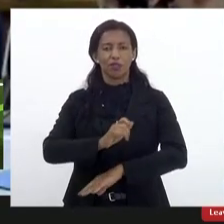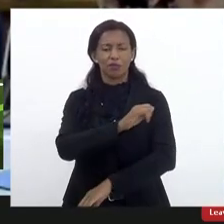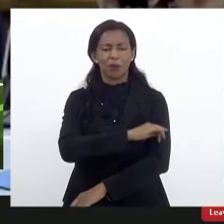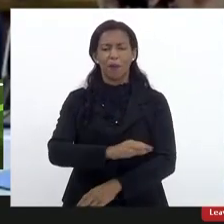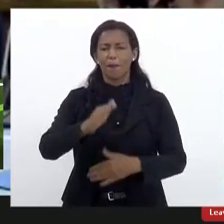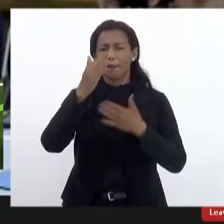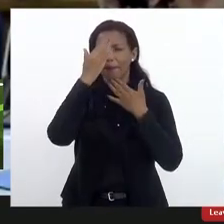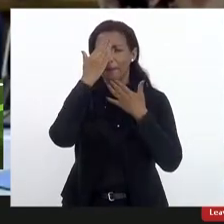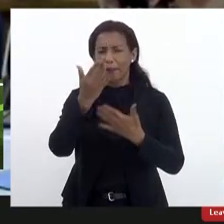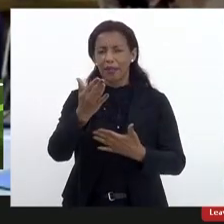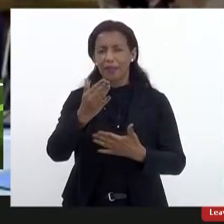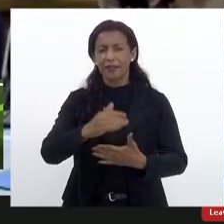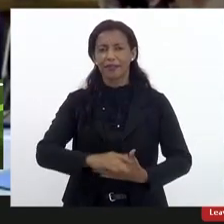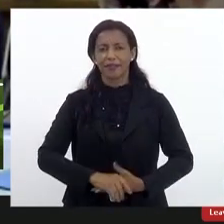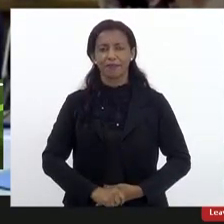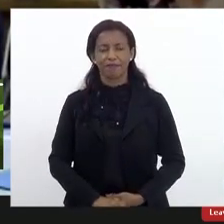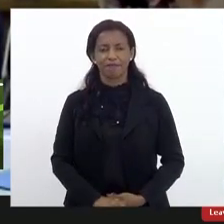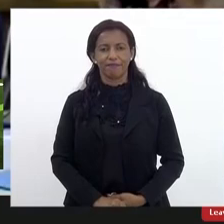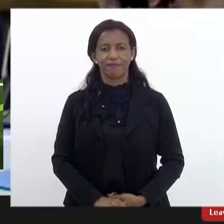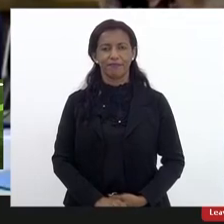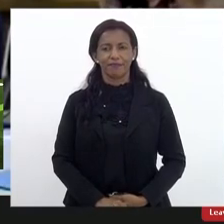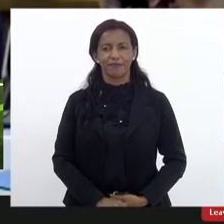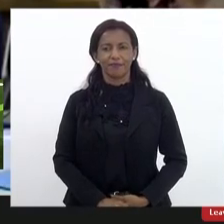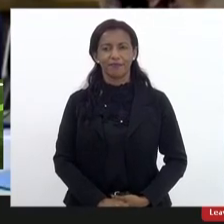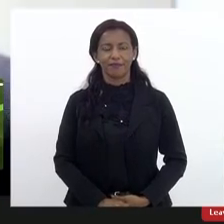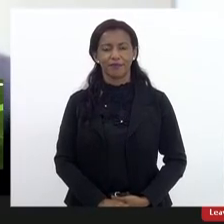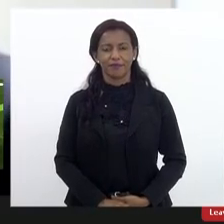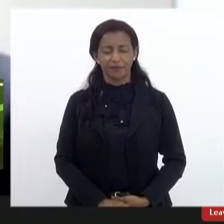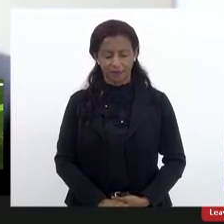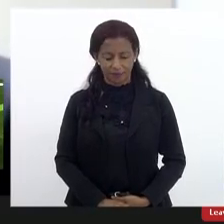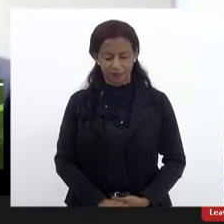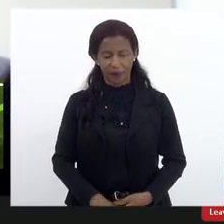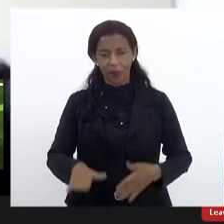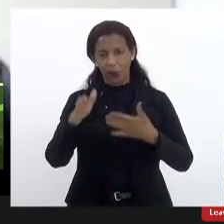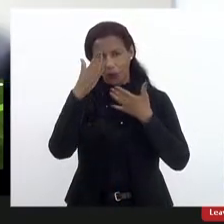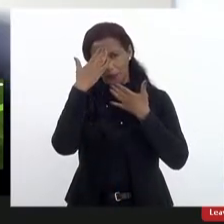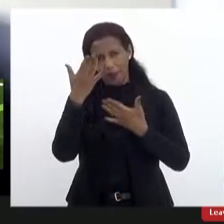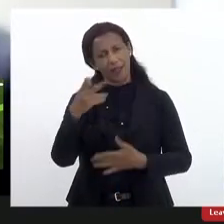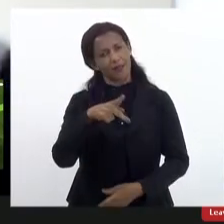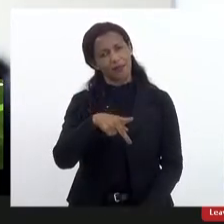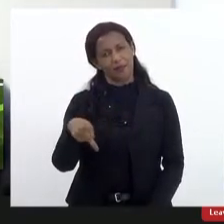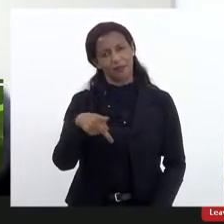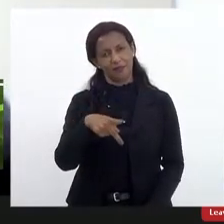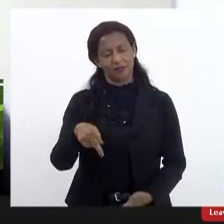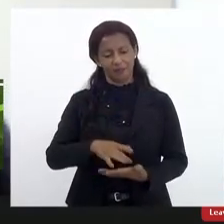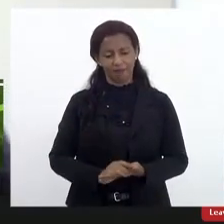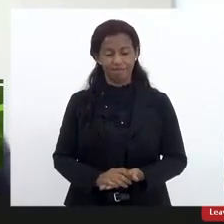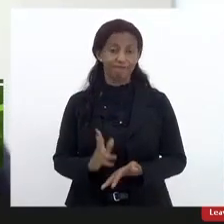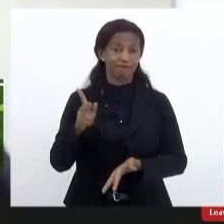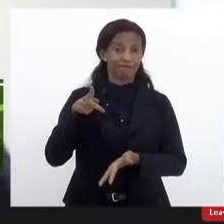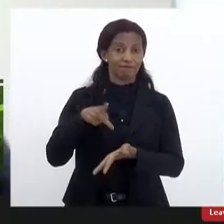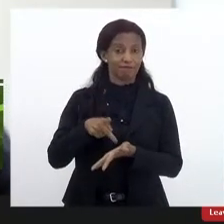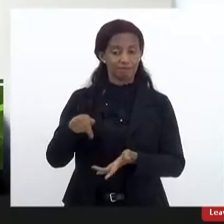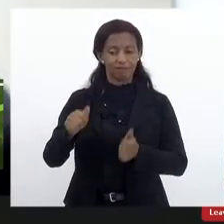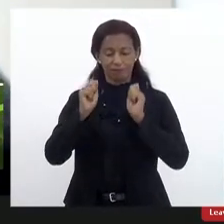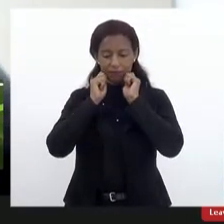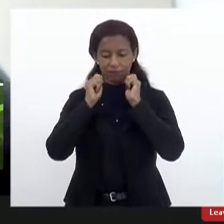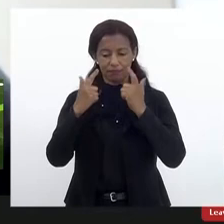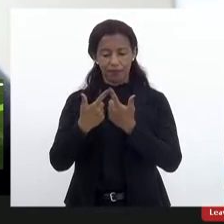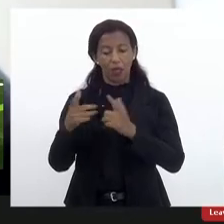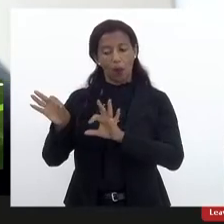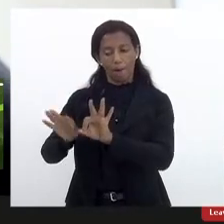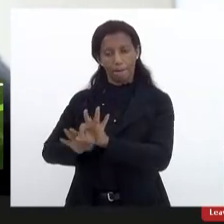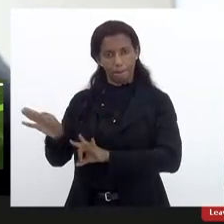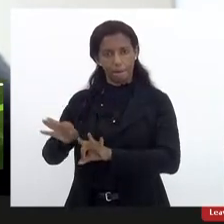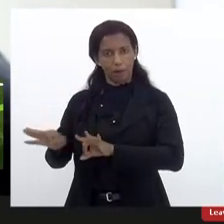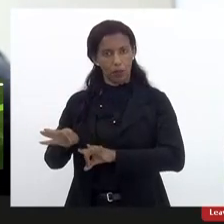obrigado, presidente. Muito obrigado, professora Jorilza, de fato, a gente na Assembleia está um projeto